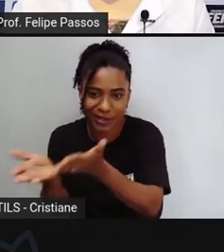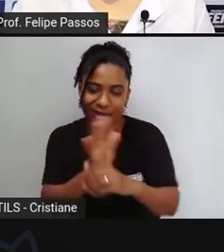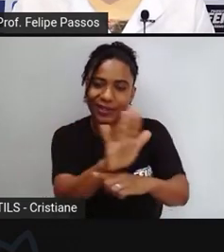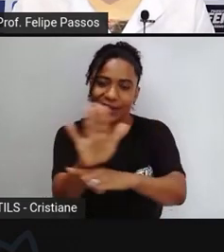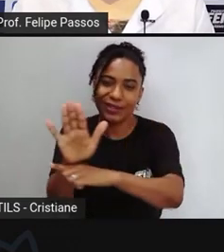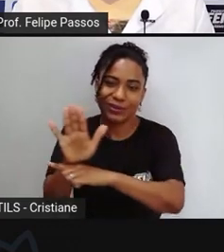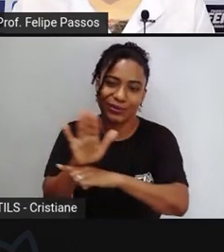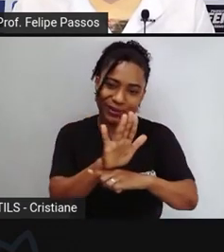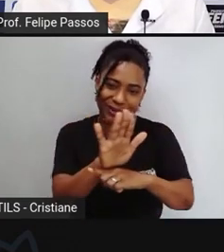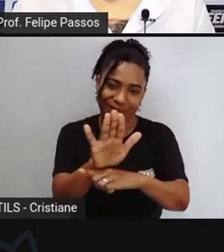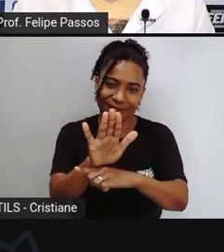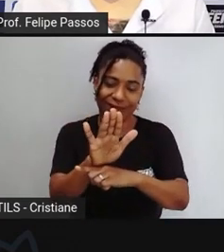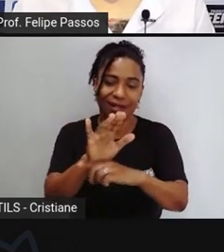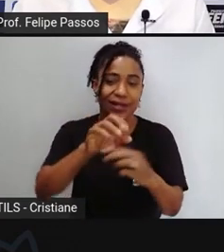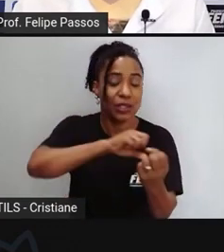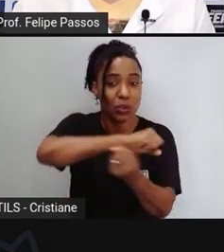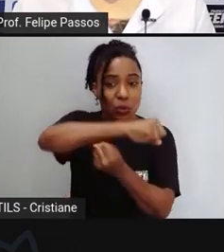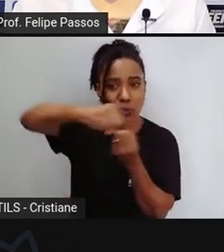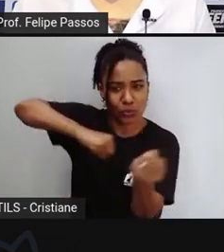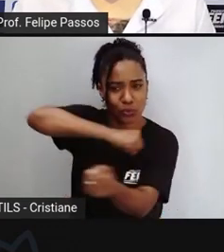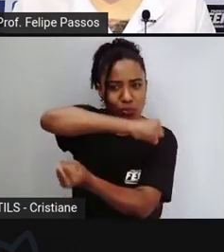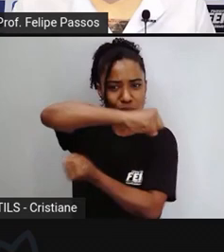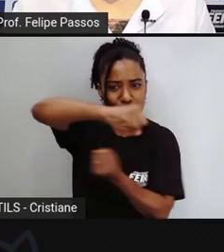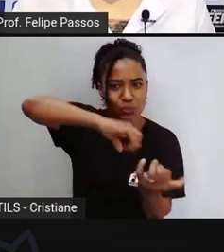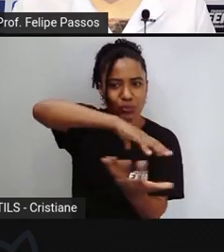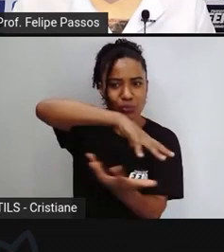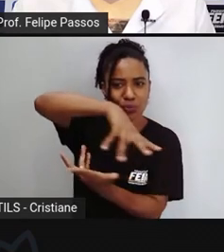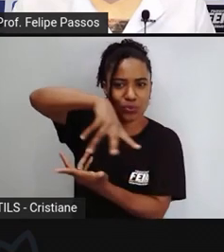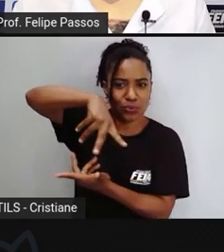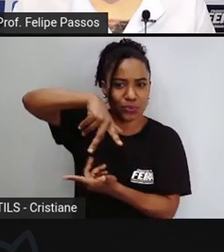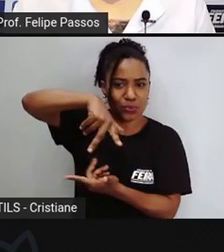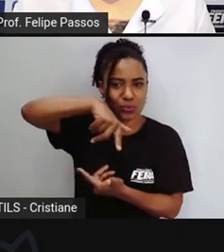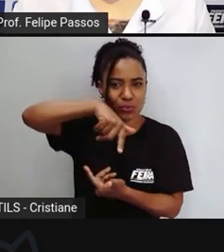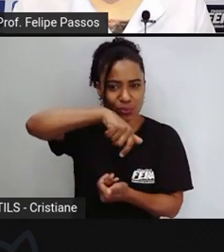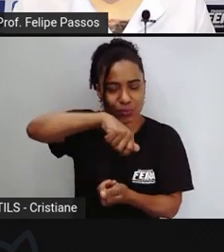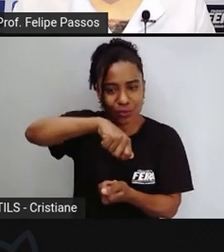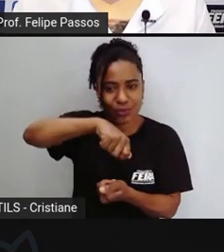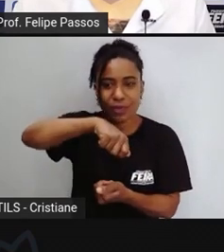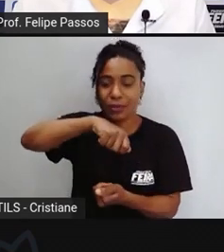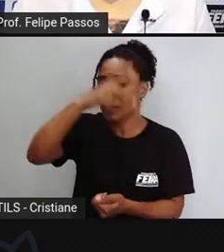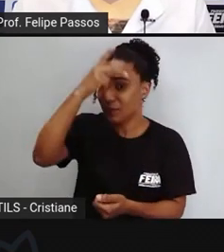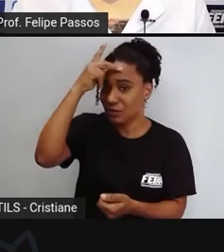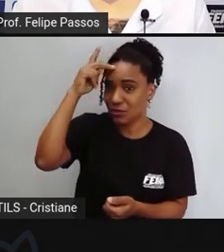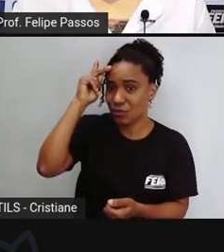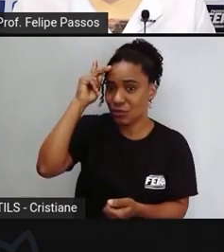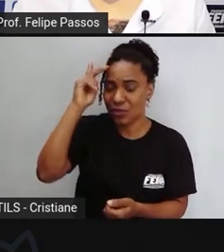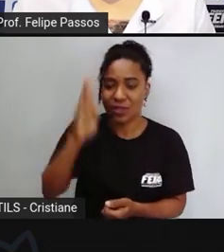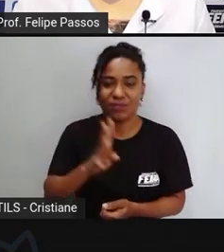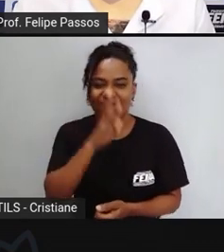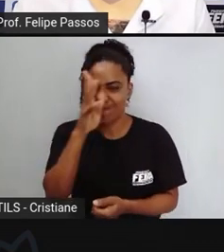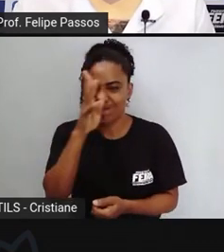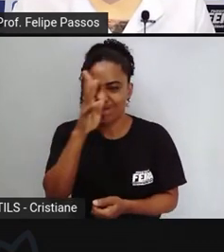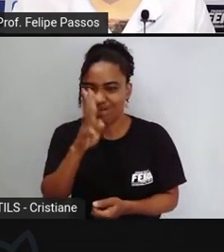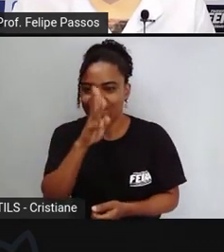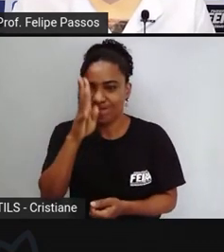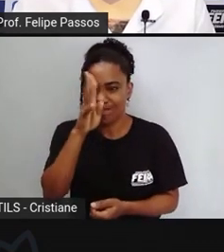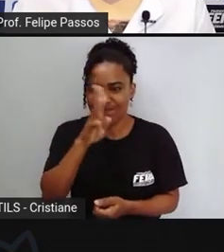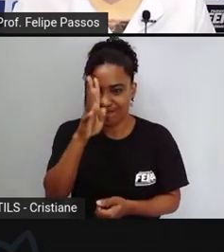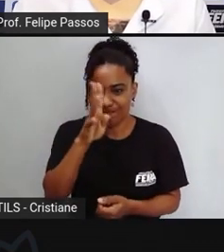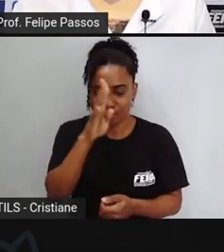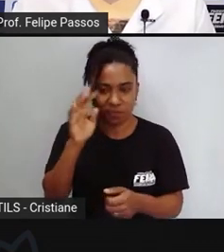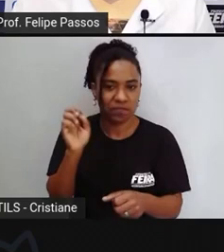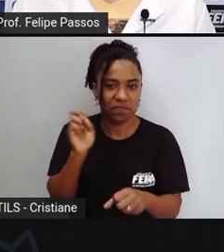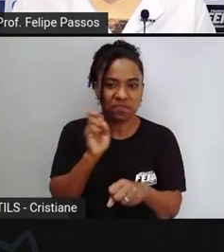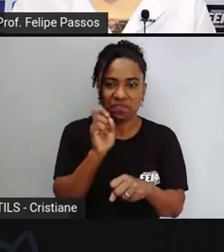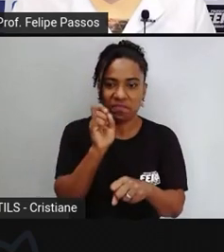sustentabilidade quando eu falo de invasor eu não falo de pessoas que